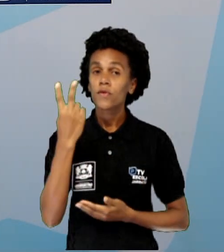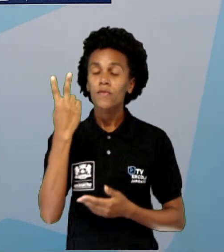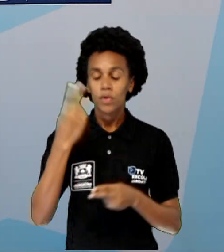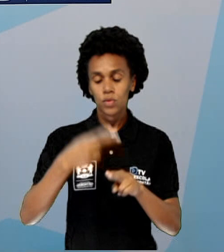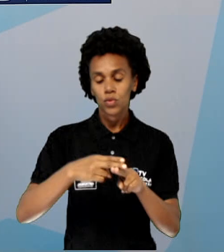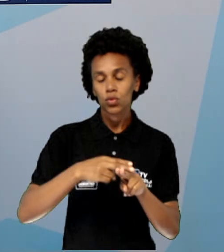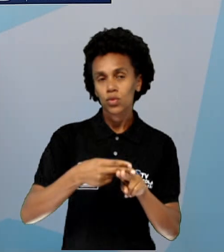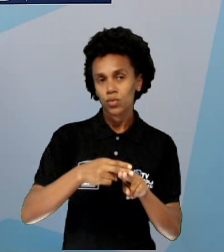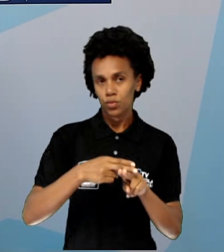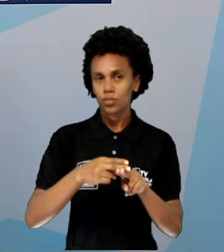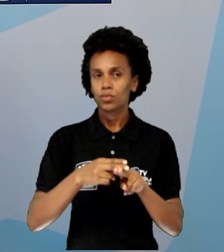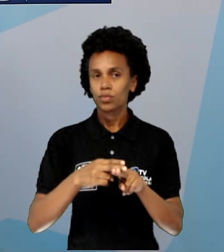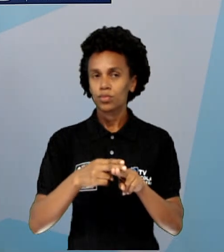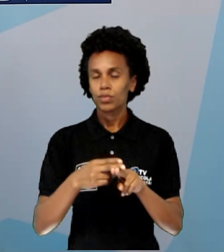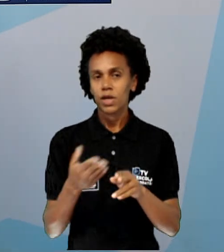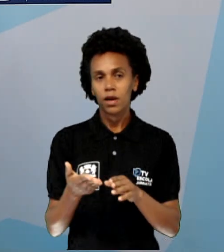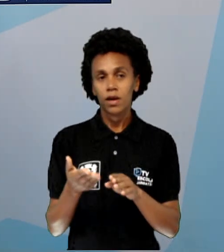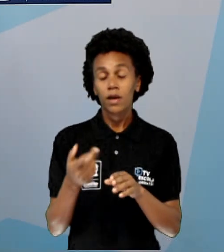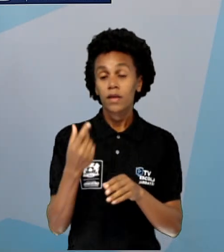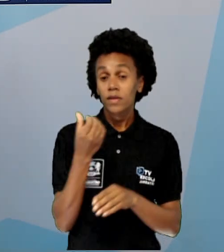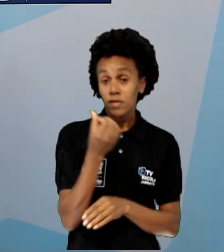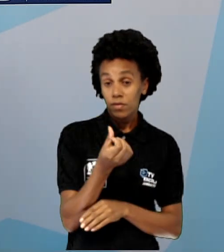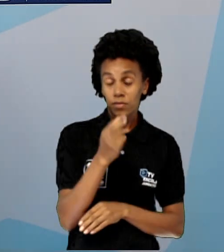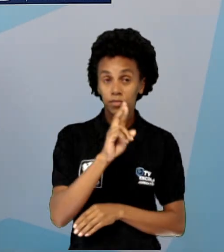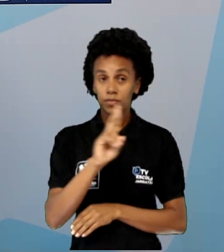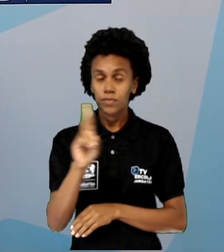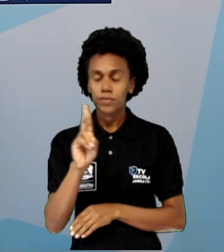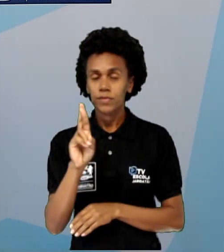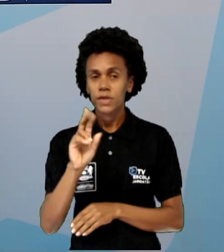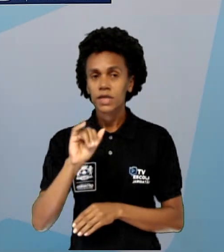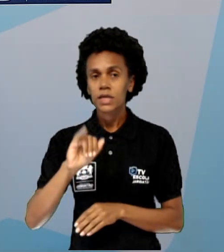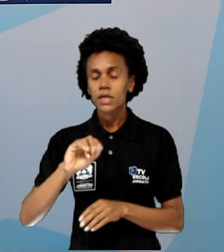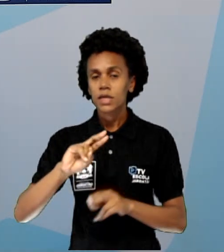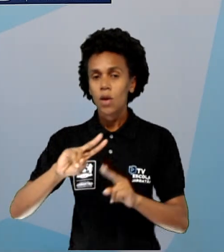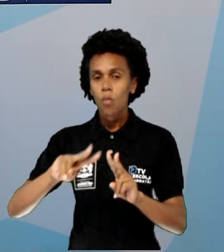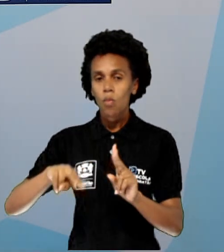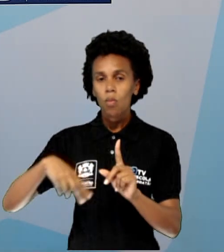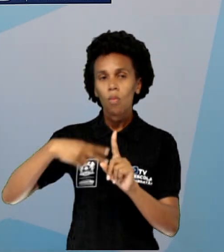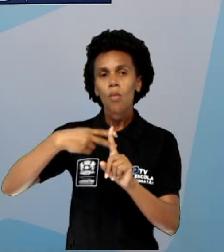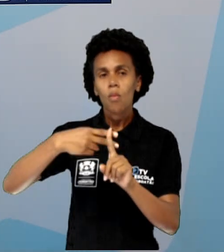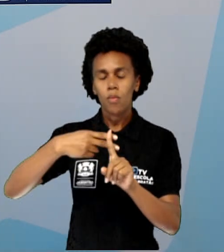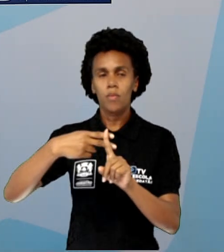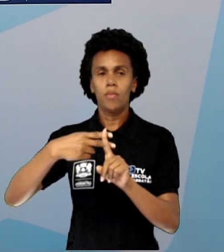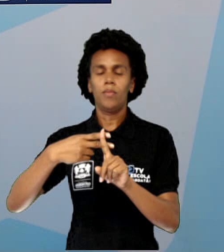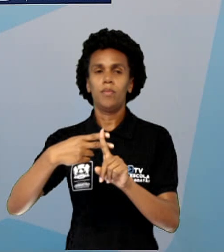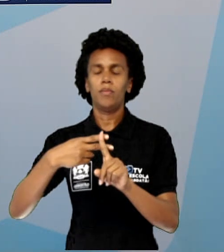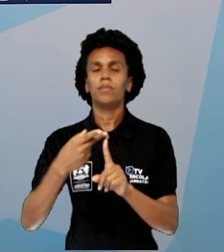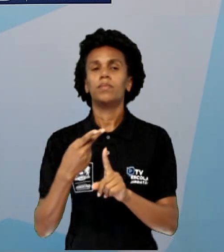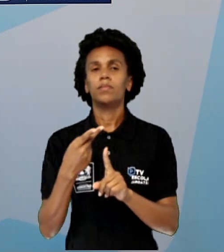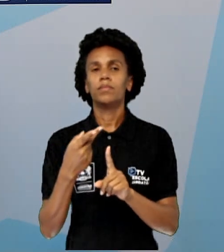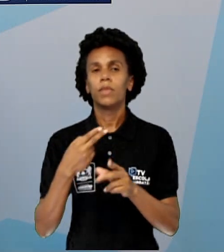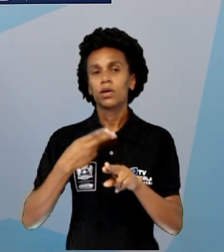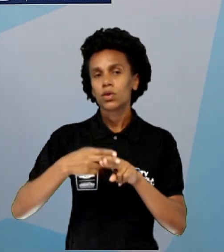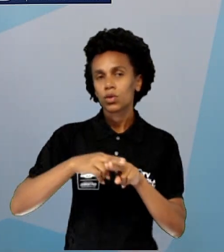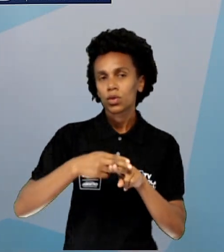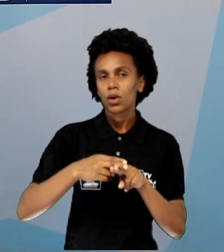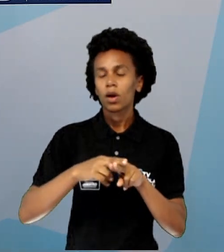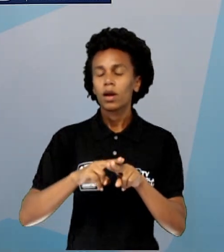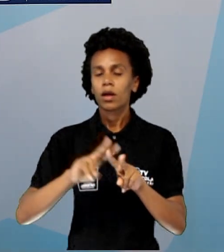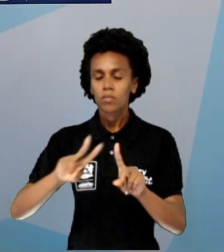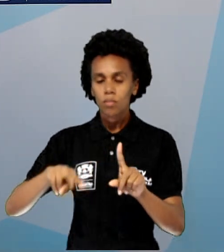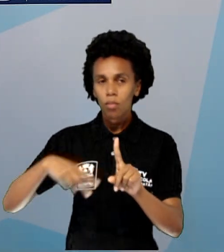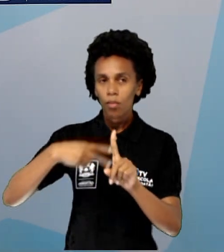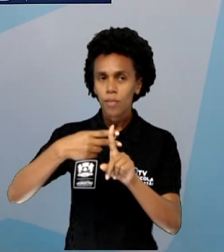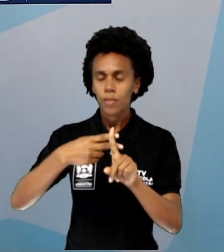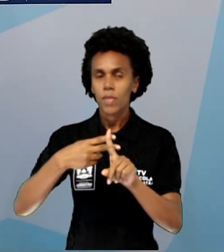Se eu aumento a quantidade de chocolates que eu vou comprar, eu vou aumentar o preço, né? Eu vou aumentar o valor que eu vou pagar por isso, tá